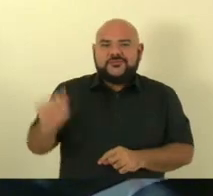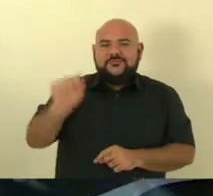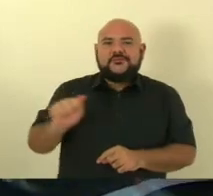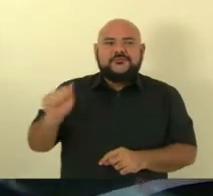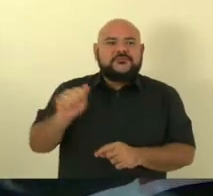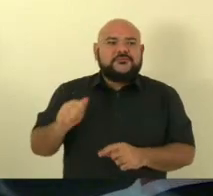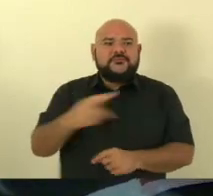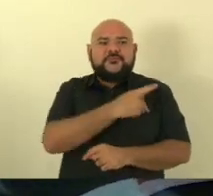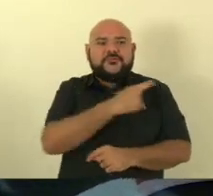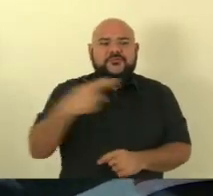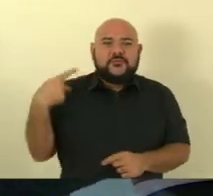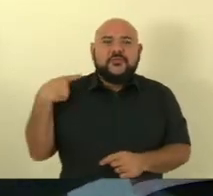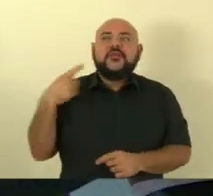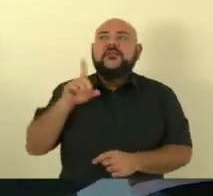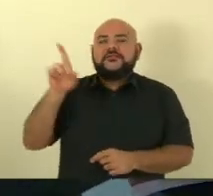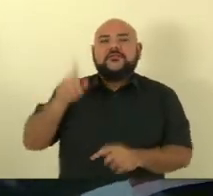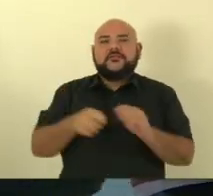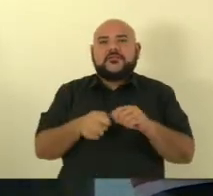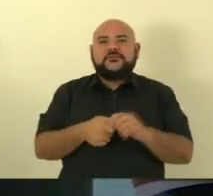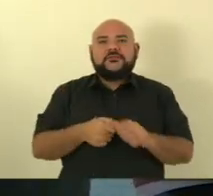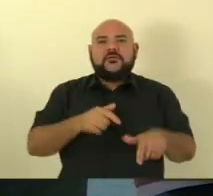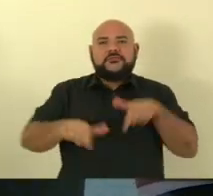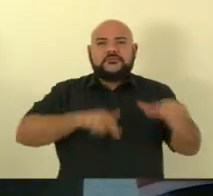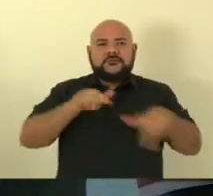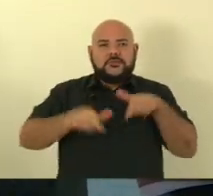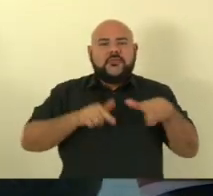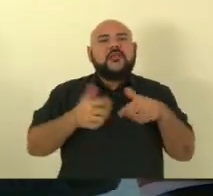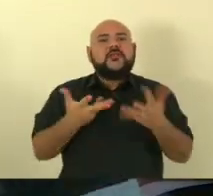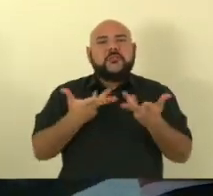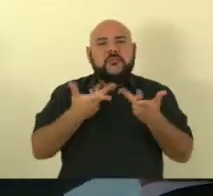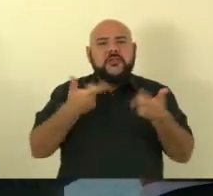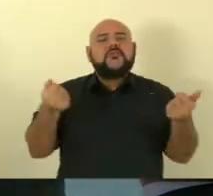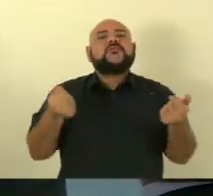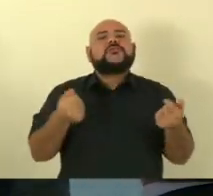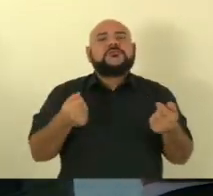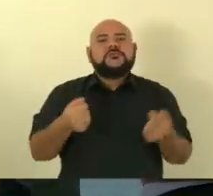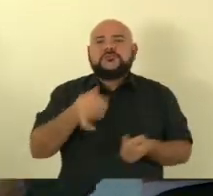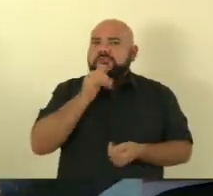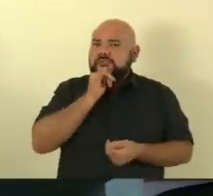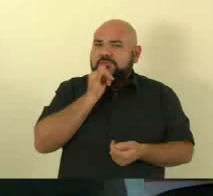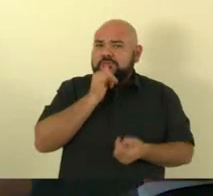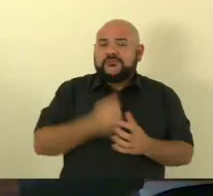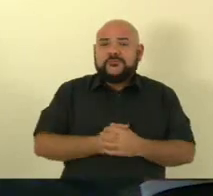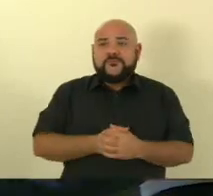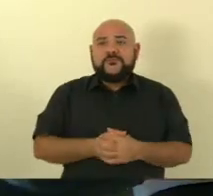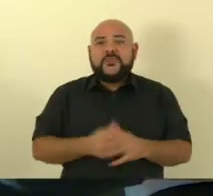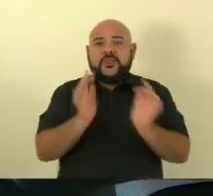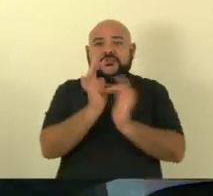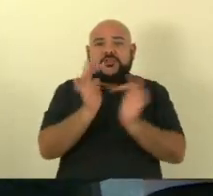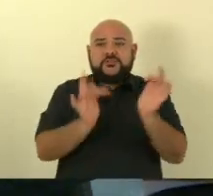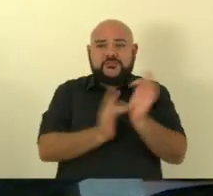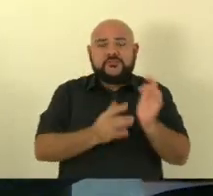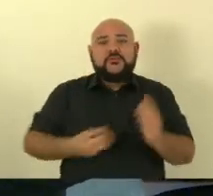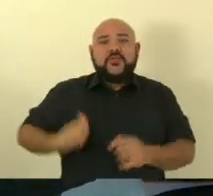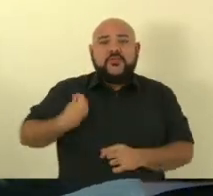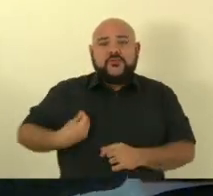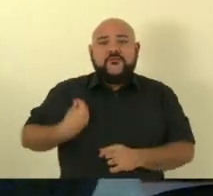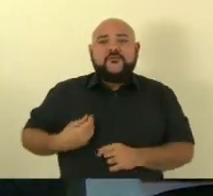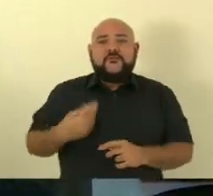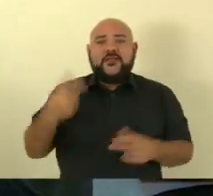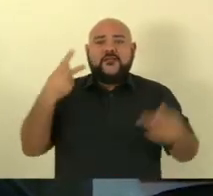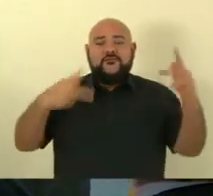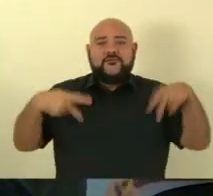um trabalho social há muito tempo, o Jesus Vida Verão, que é muito importante também na nossa cidade